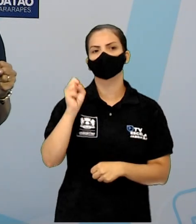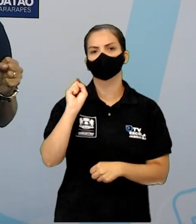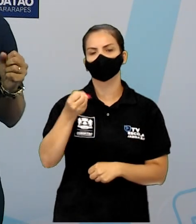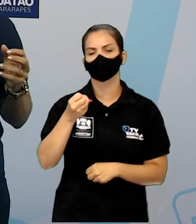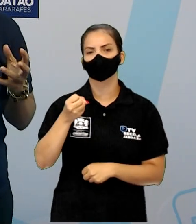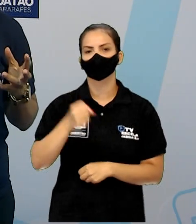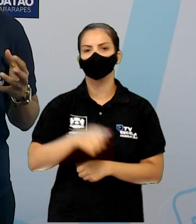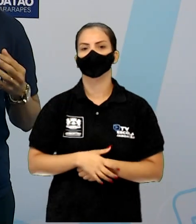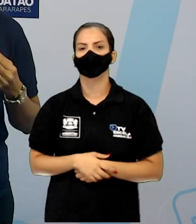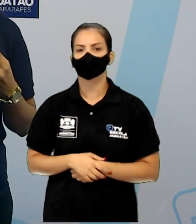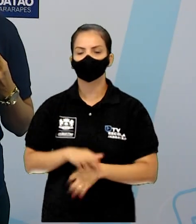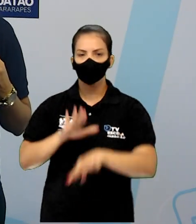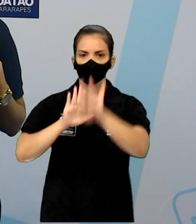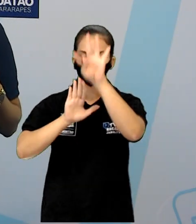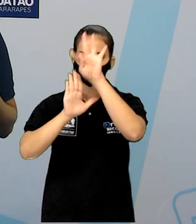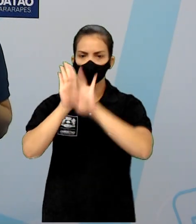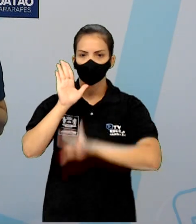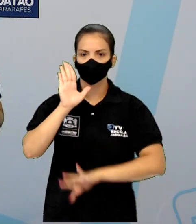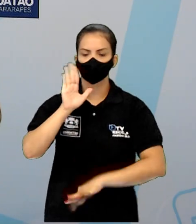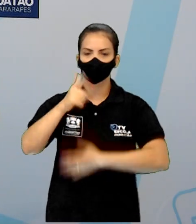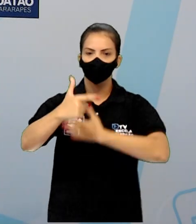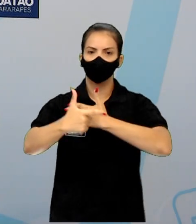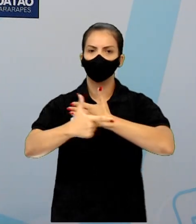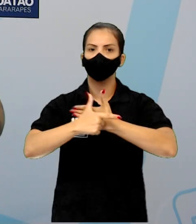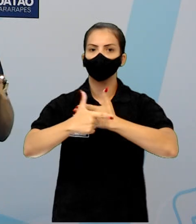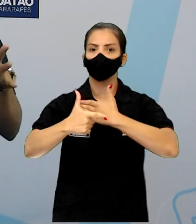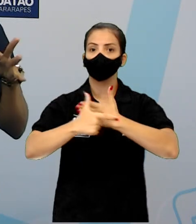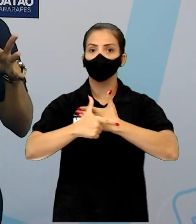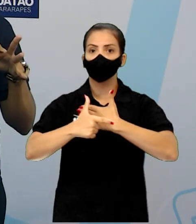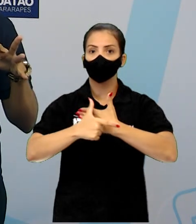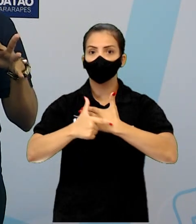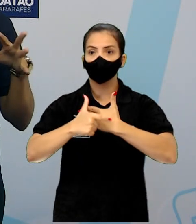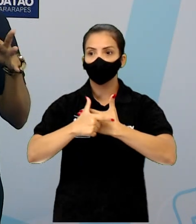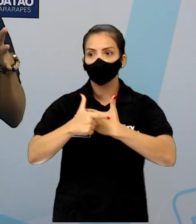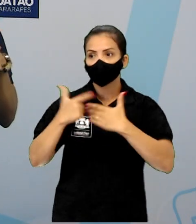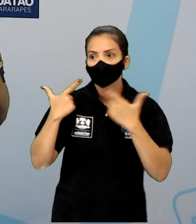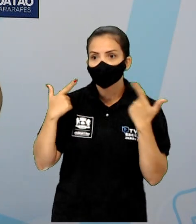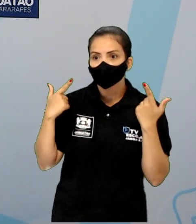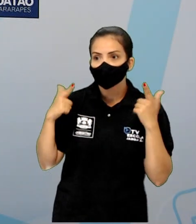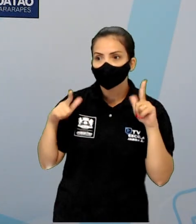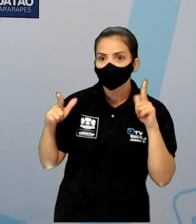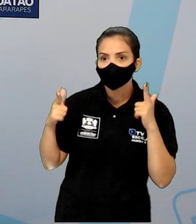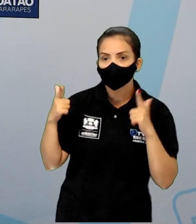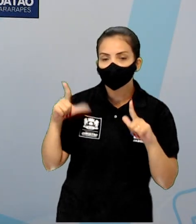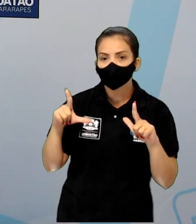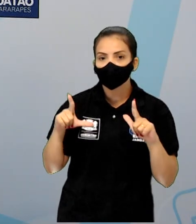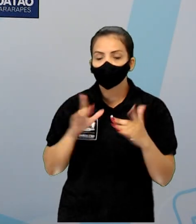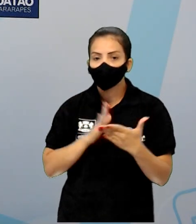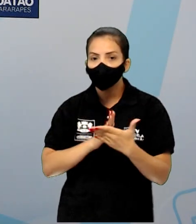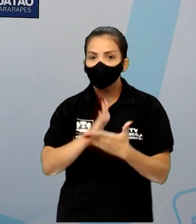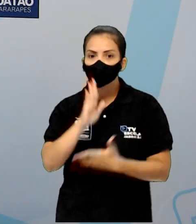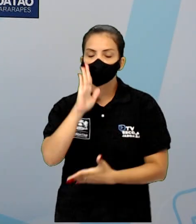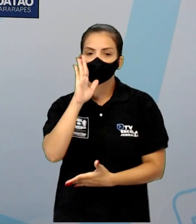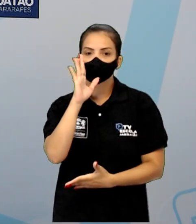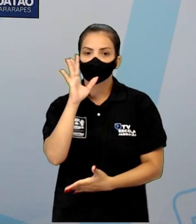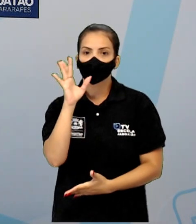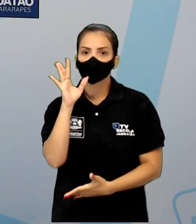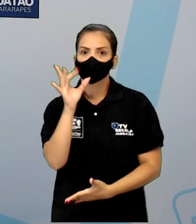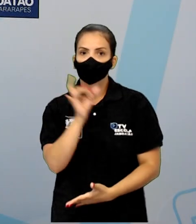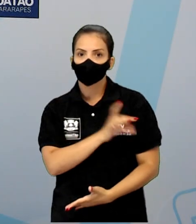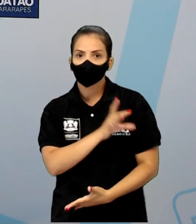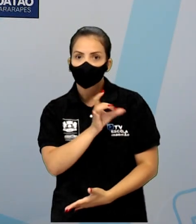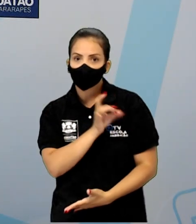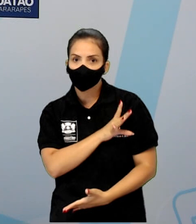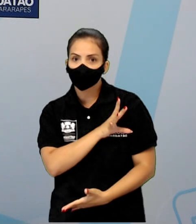é... São textos que tem a função de entreter, mantendo o suspense e o medo. Tem pessoas que gostam muito, tá?